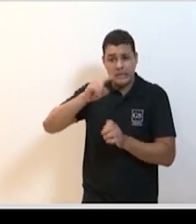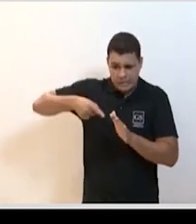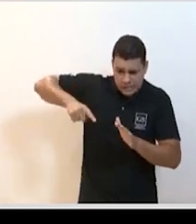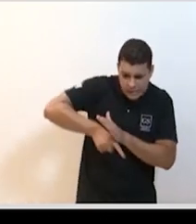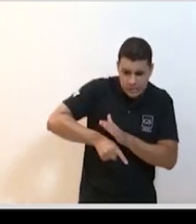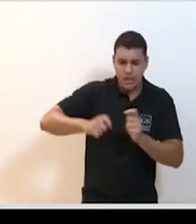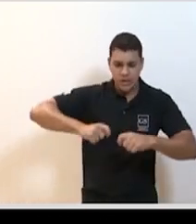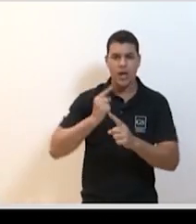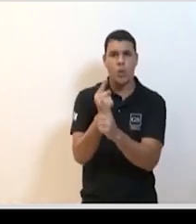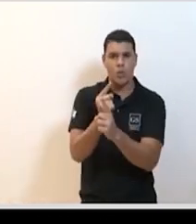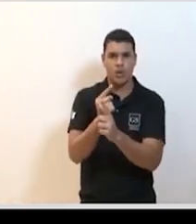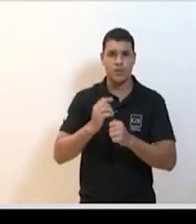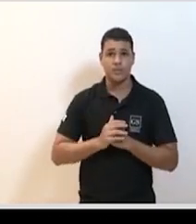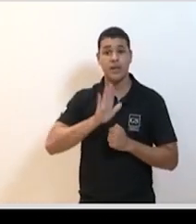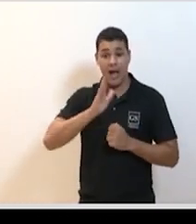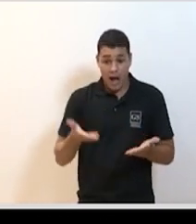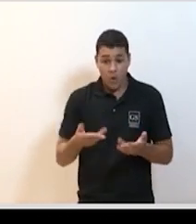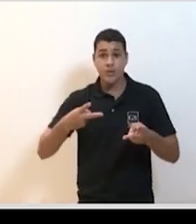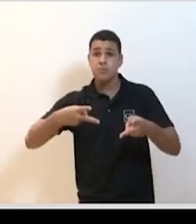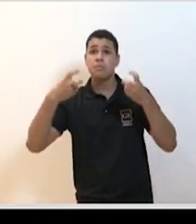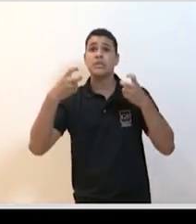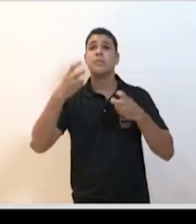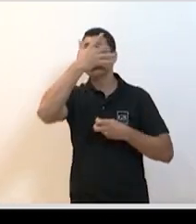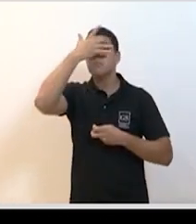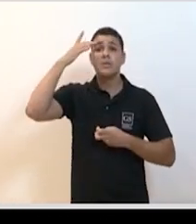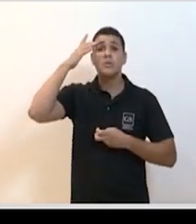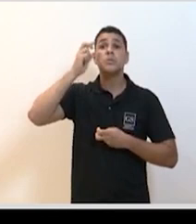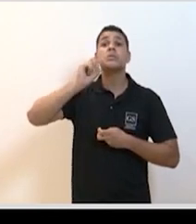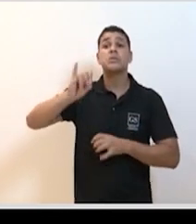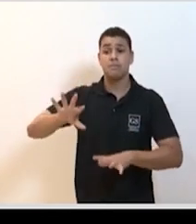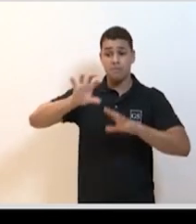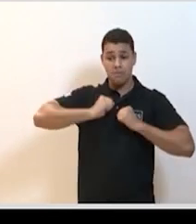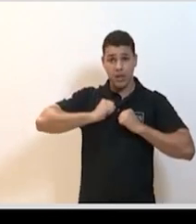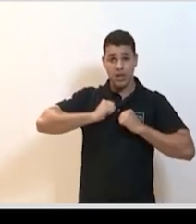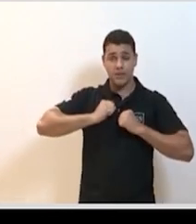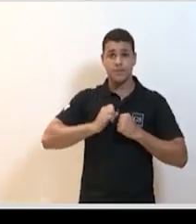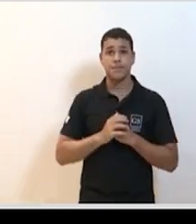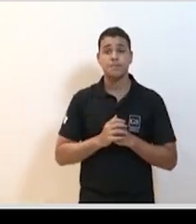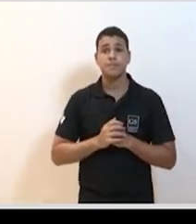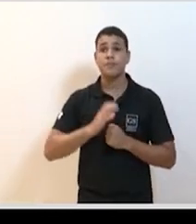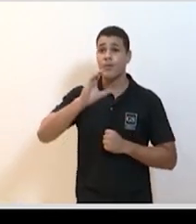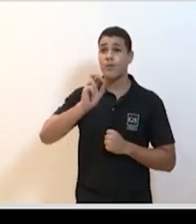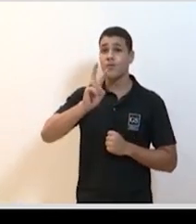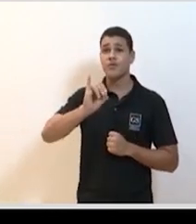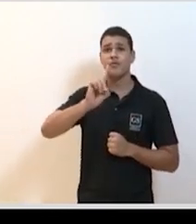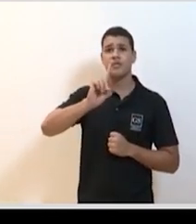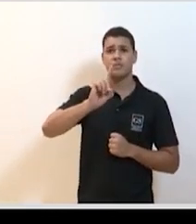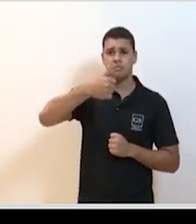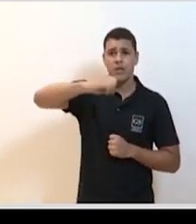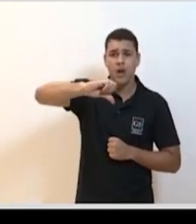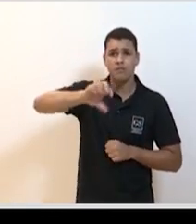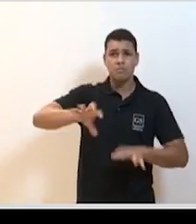a gente começa a perceber que o risco de morrer em pessoas que adquirem esse novo SARS-CoV-2 não é tão grande.